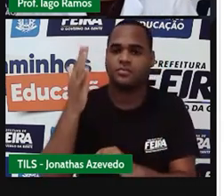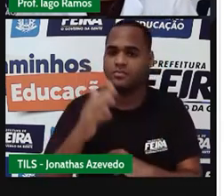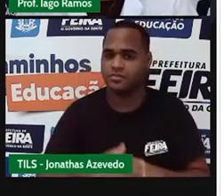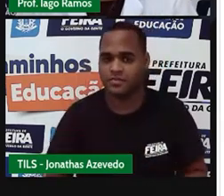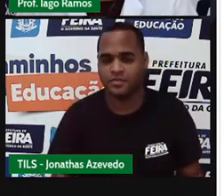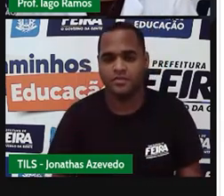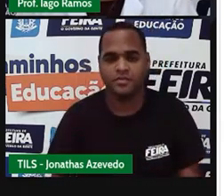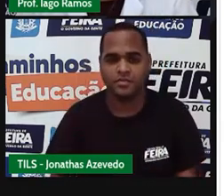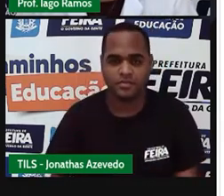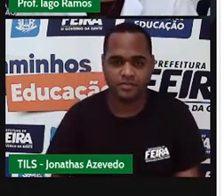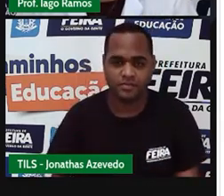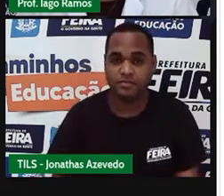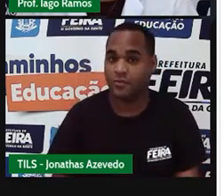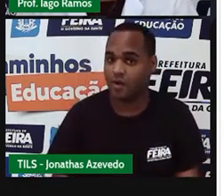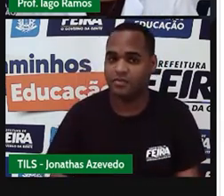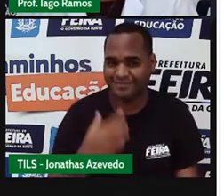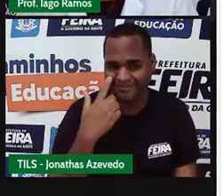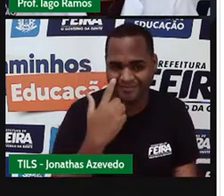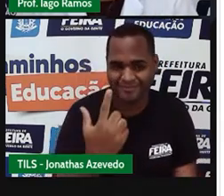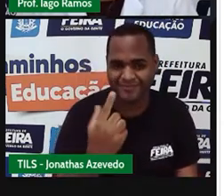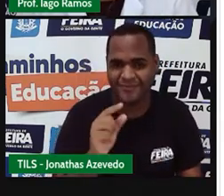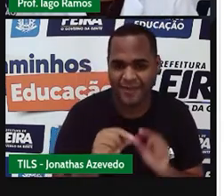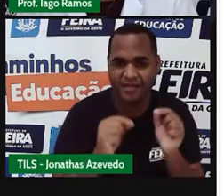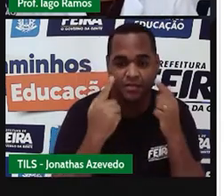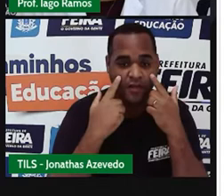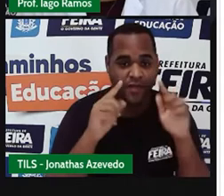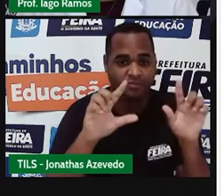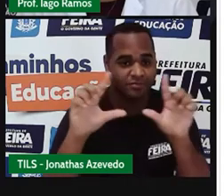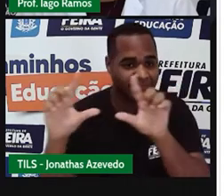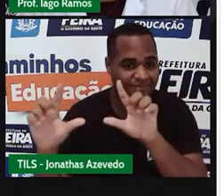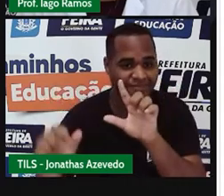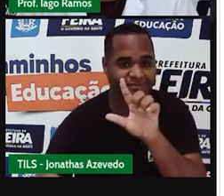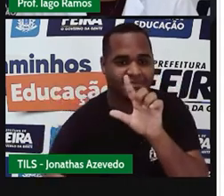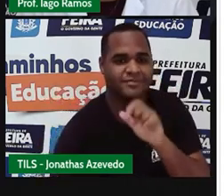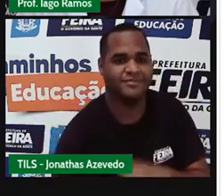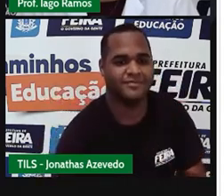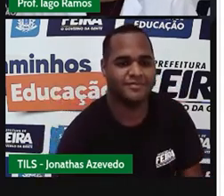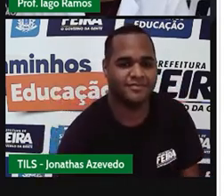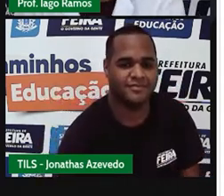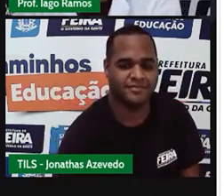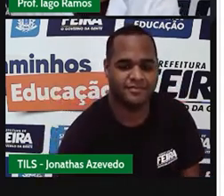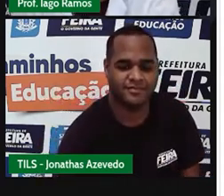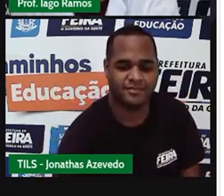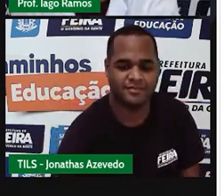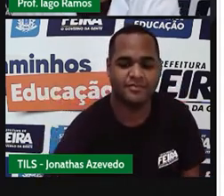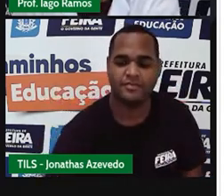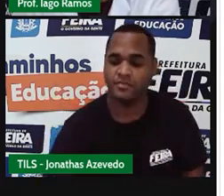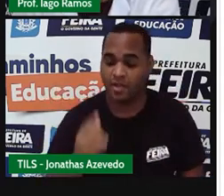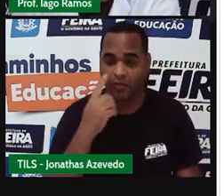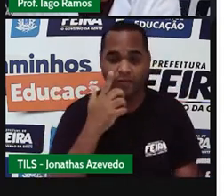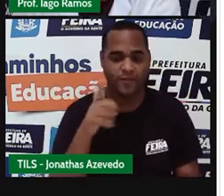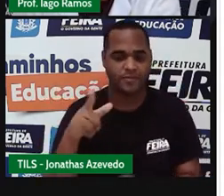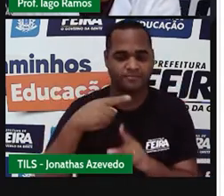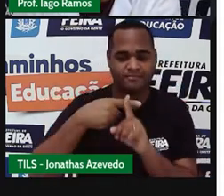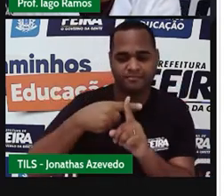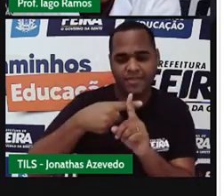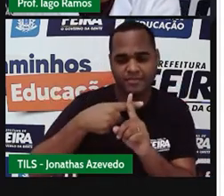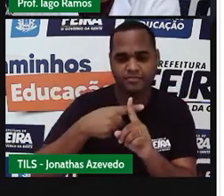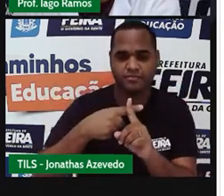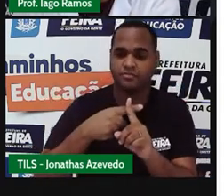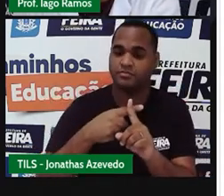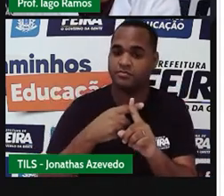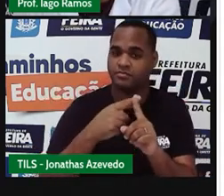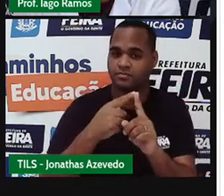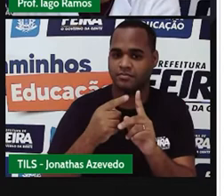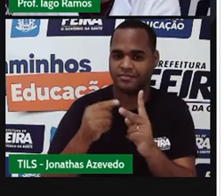Olha só que bacana. Vou até puxar isso pra cá. E vou colocar também um mais. Ó, entre os